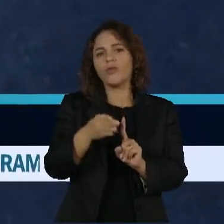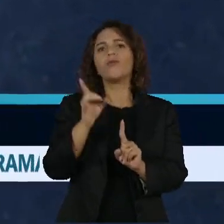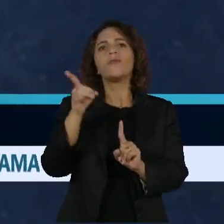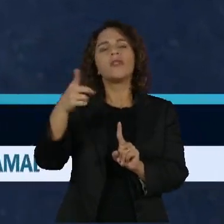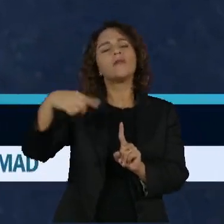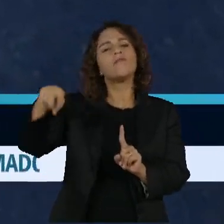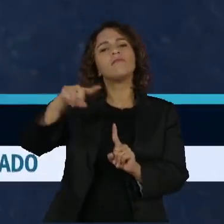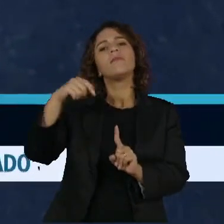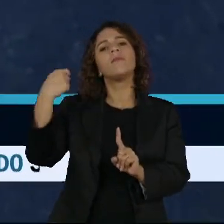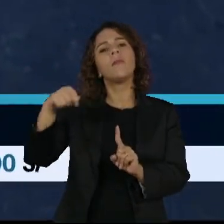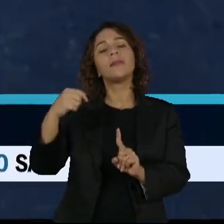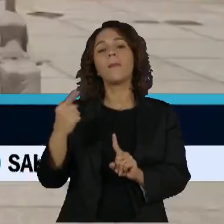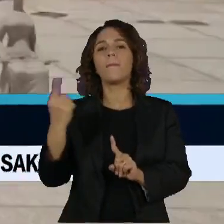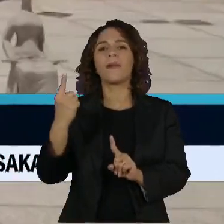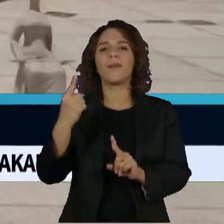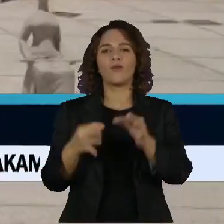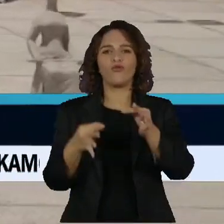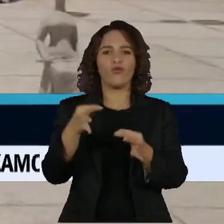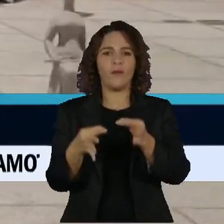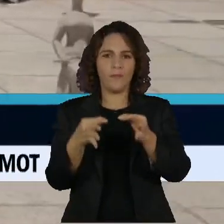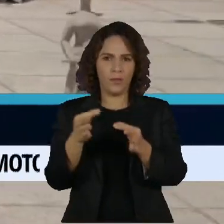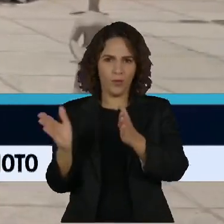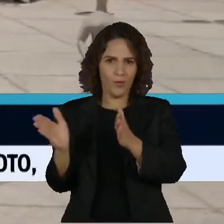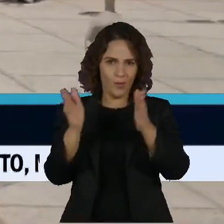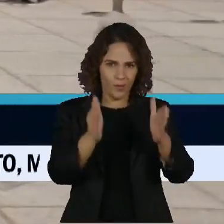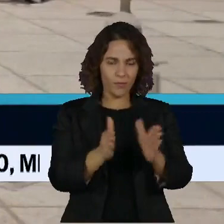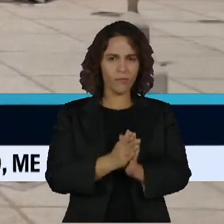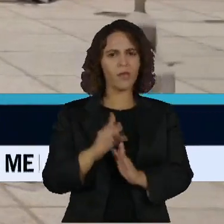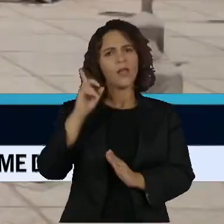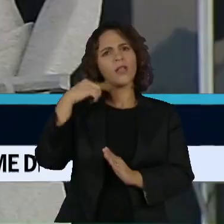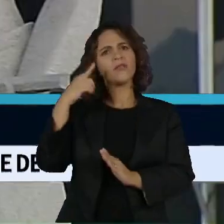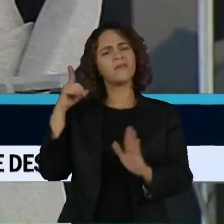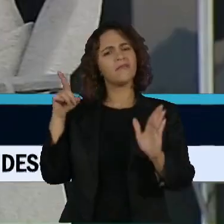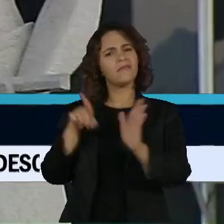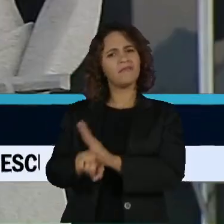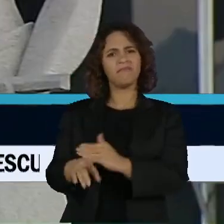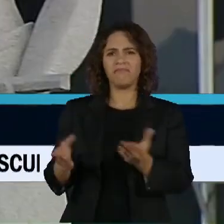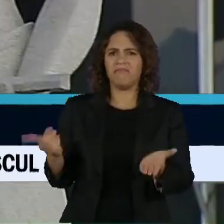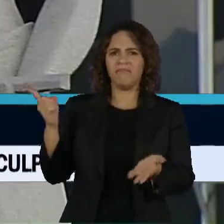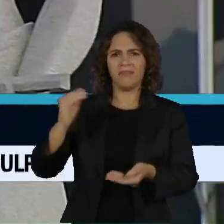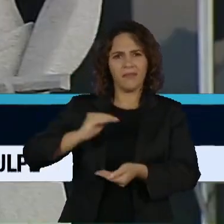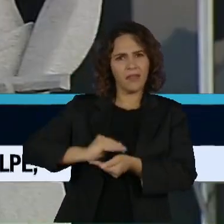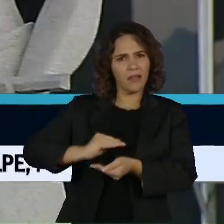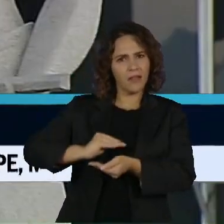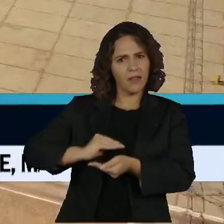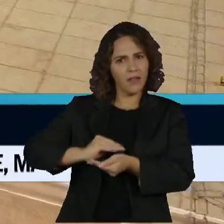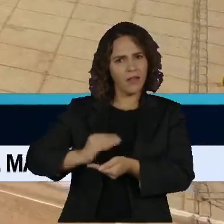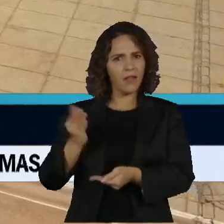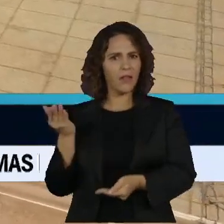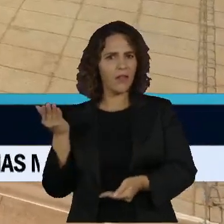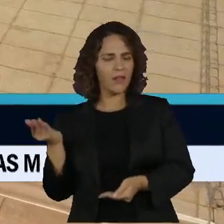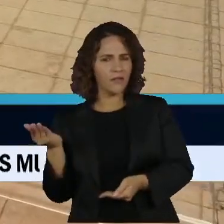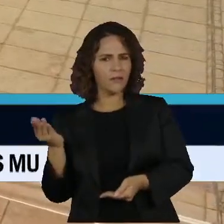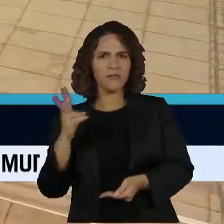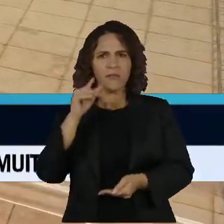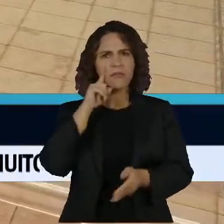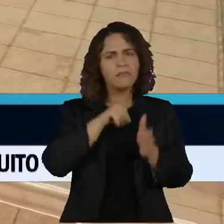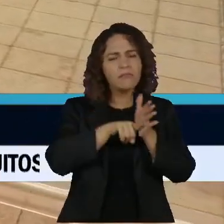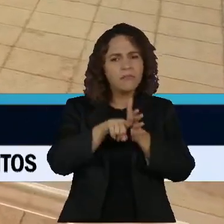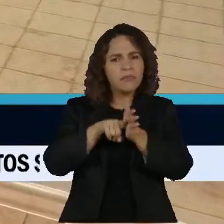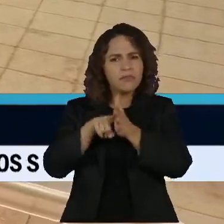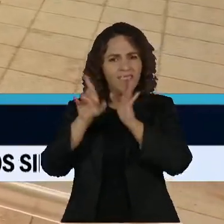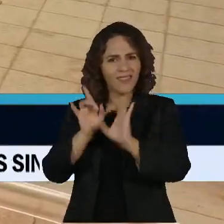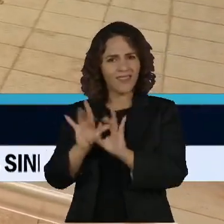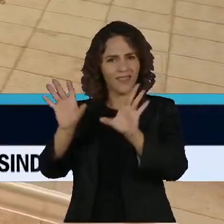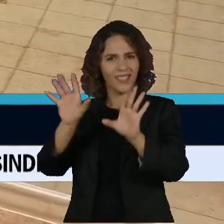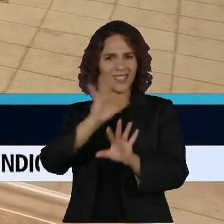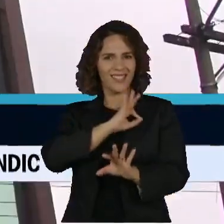for submetido à primeira instância. Os advogados questionam a competência do Supremo Tribunal Federal em apurar a suposta venda